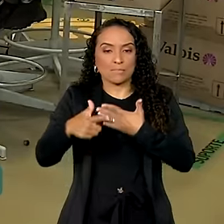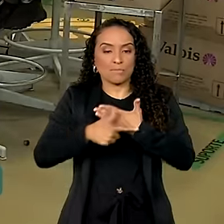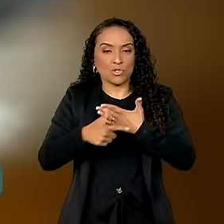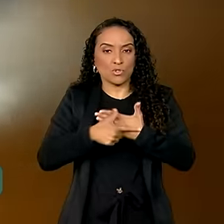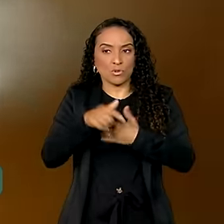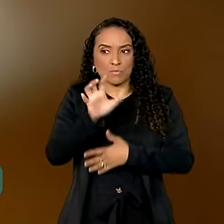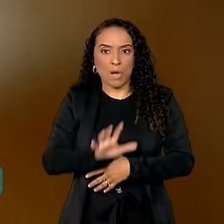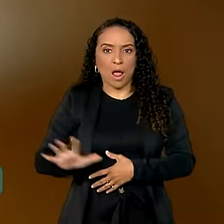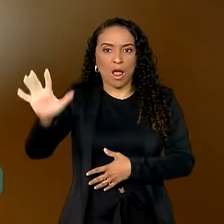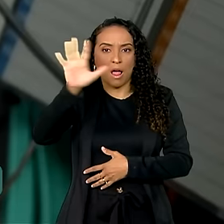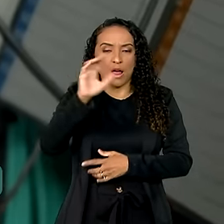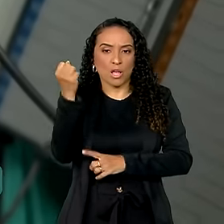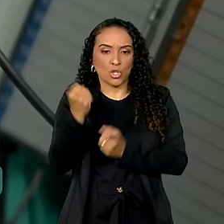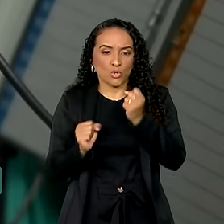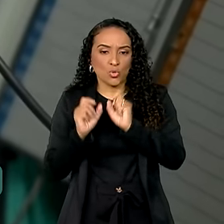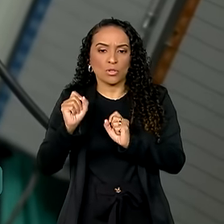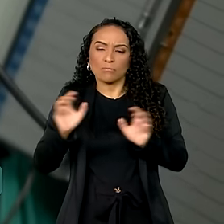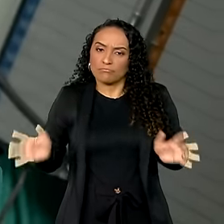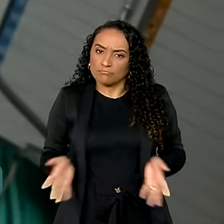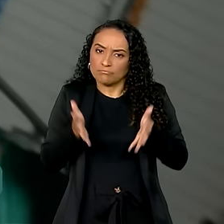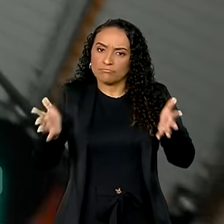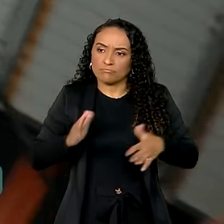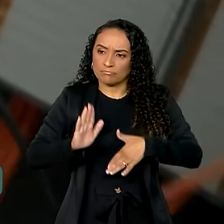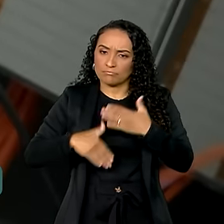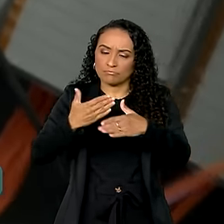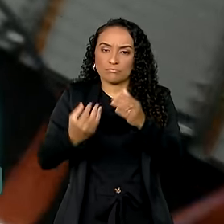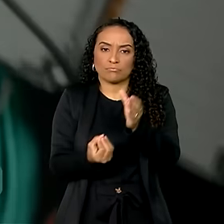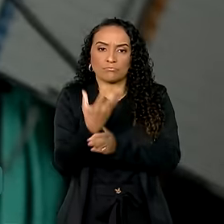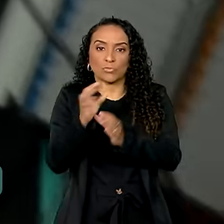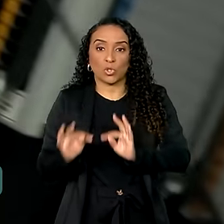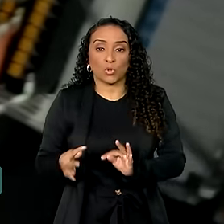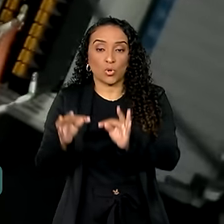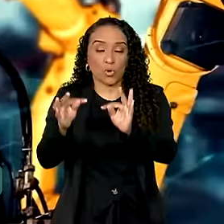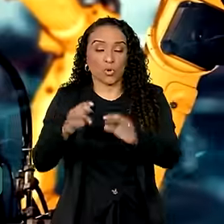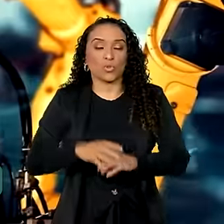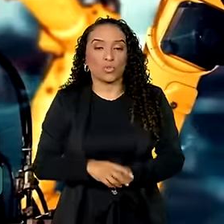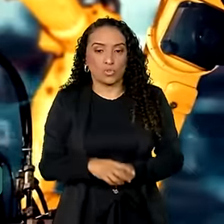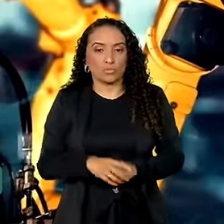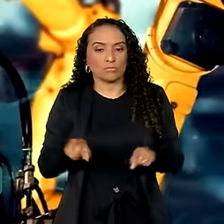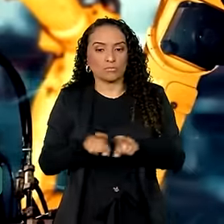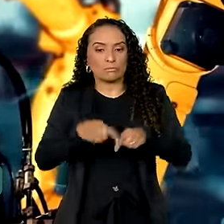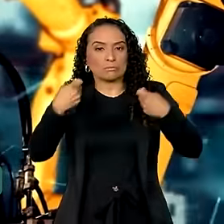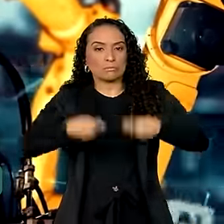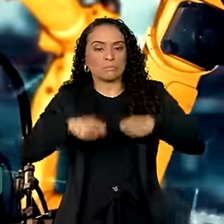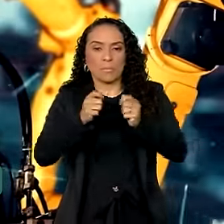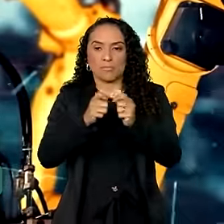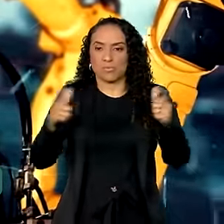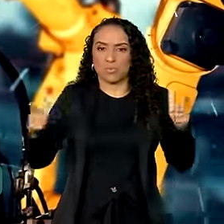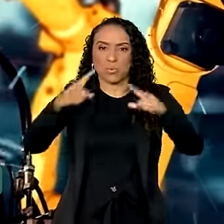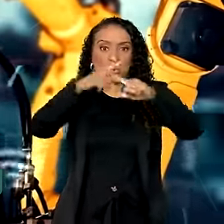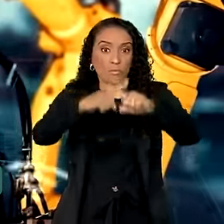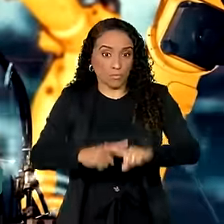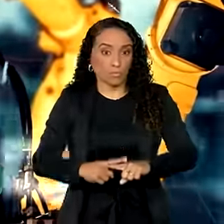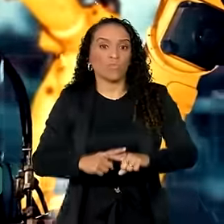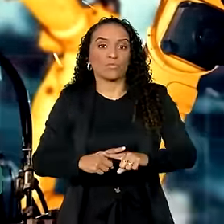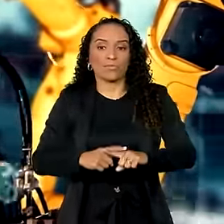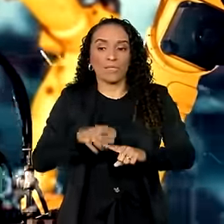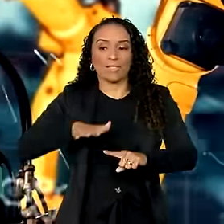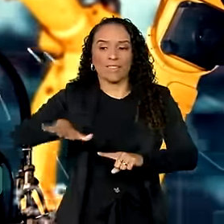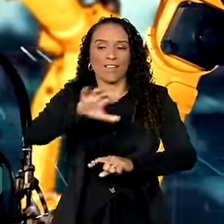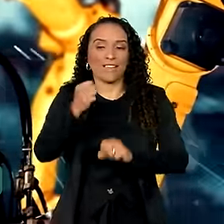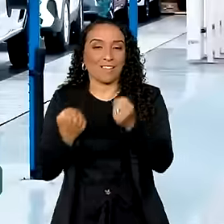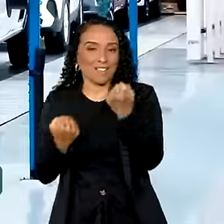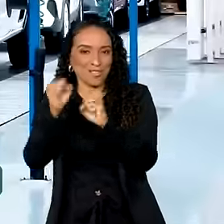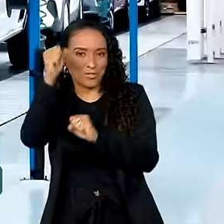Brasil, está presente o estímulo ao desenvolvimento produtivo e tecnológico, a necessidade de ampliar a competitividade da indústria